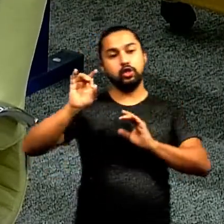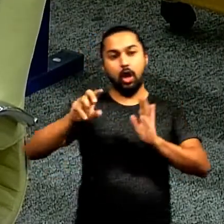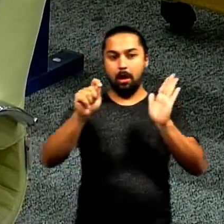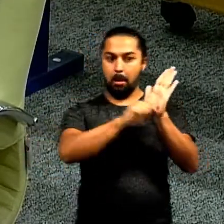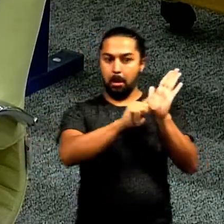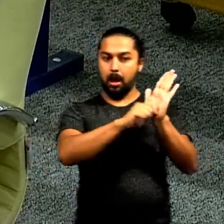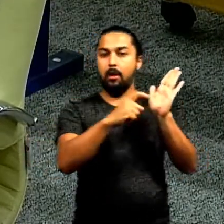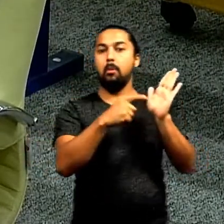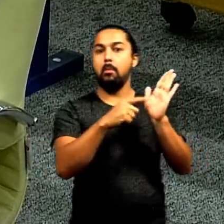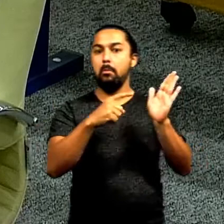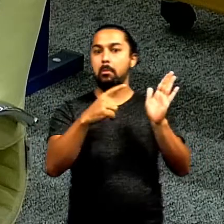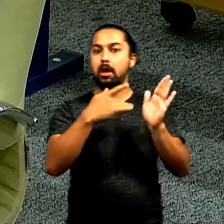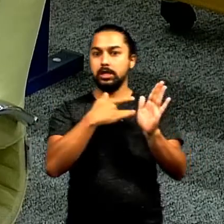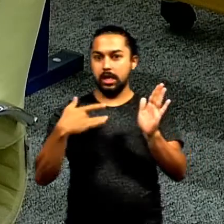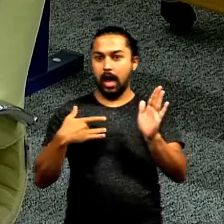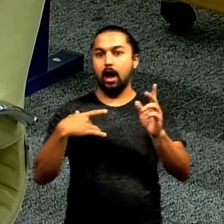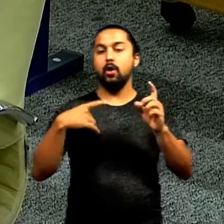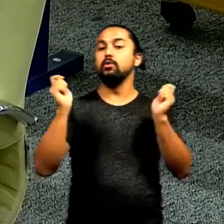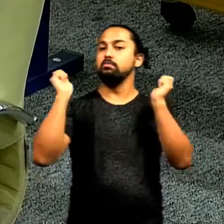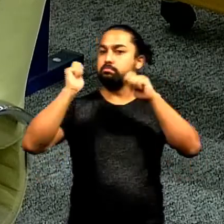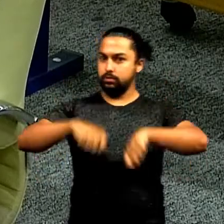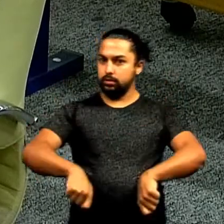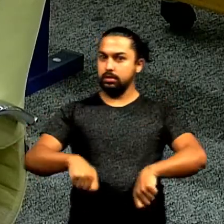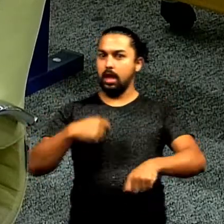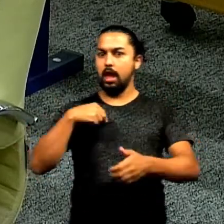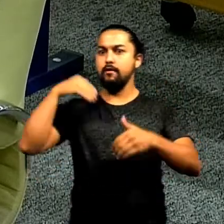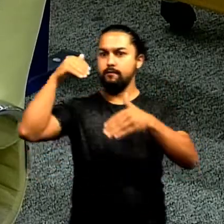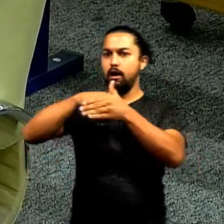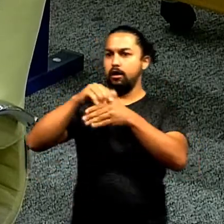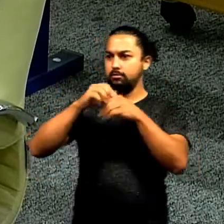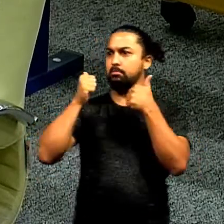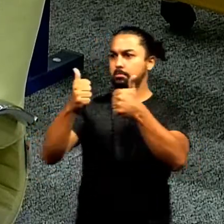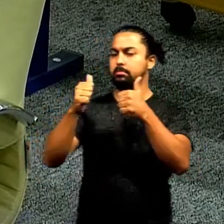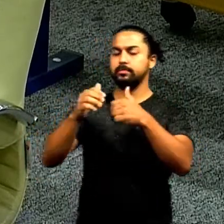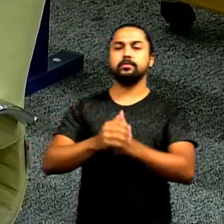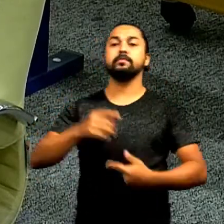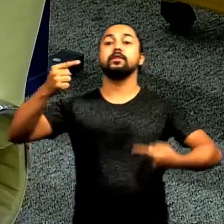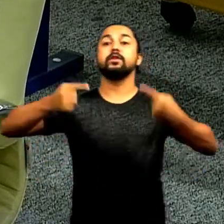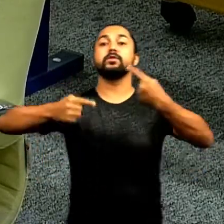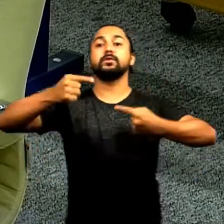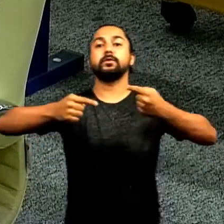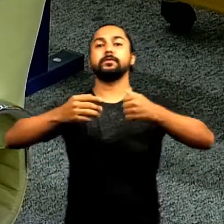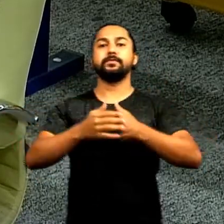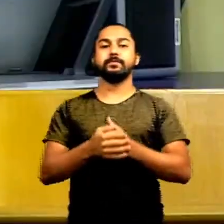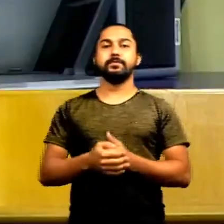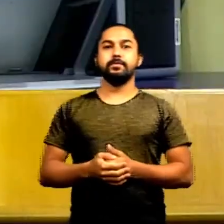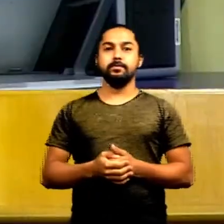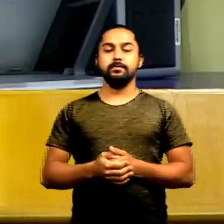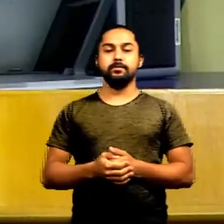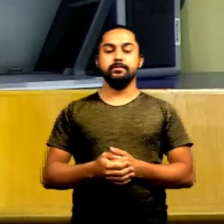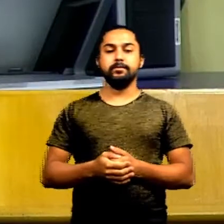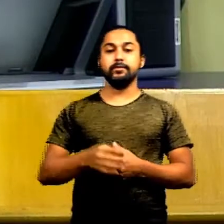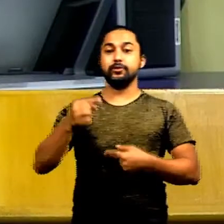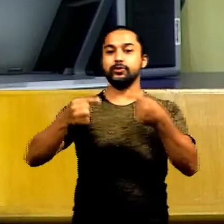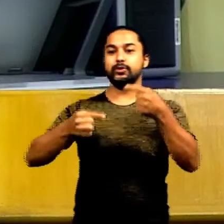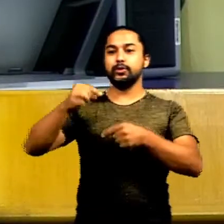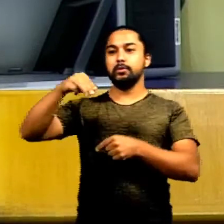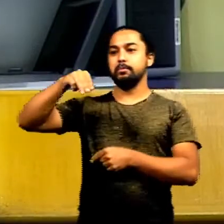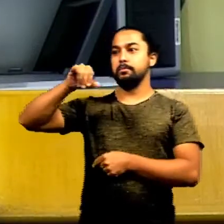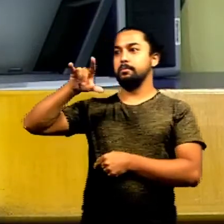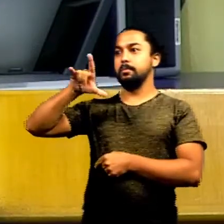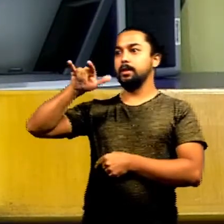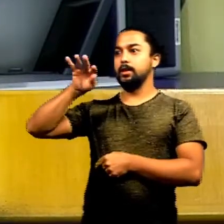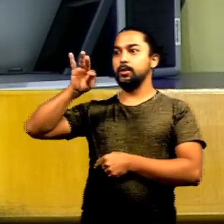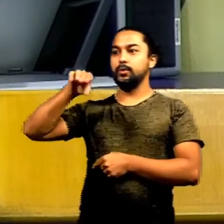pode ser para drogado se é para saúde pode contar com o meu voto está em discussão para discutir vereador Milton